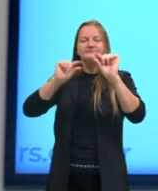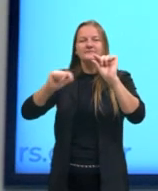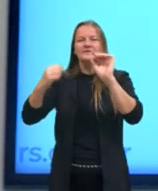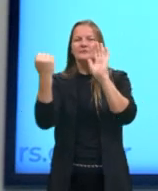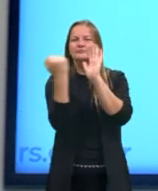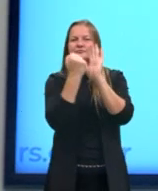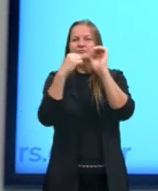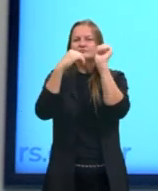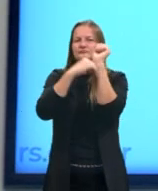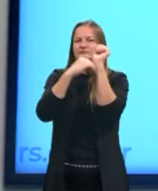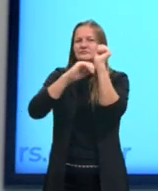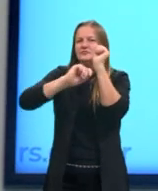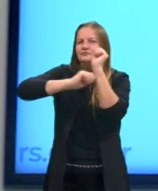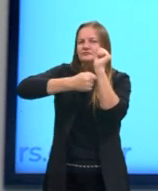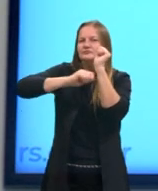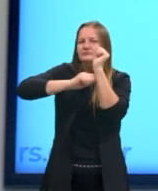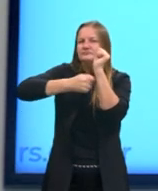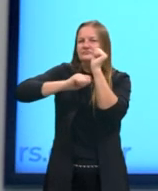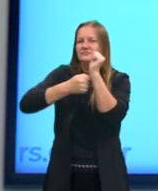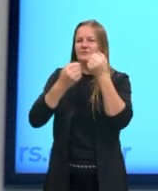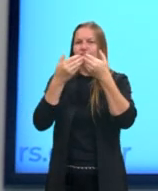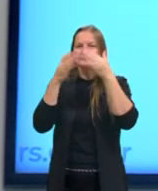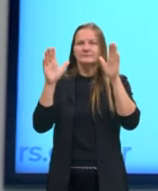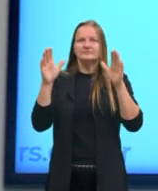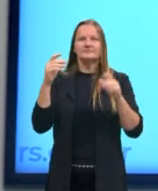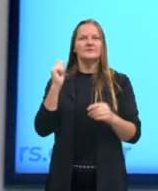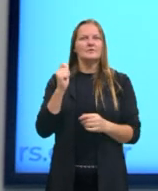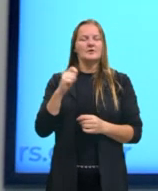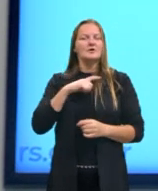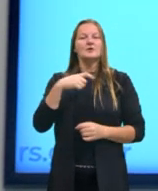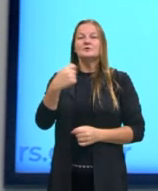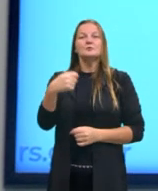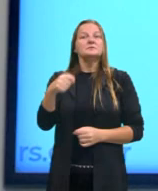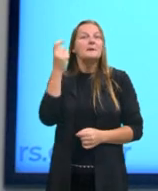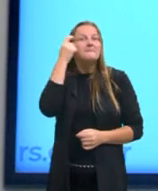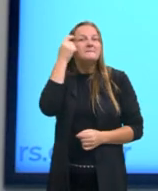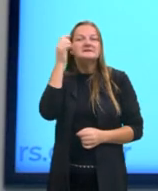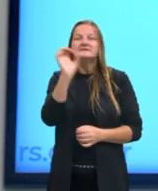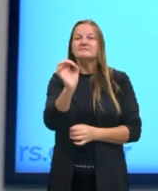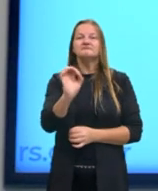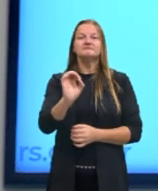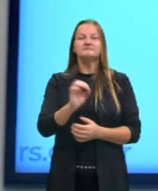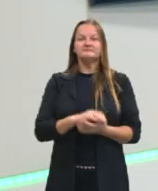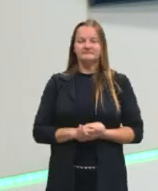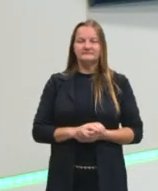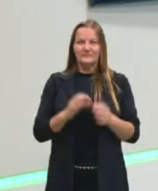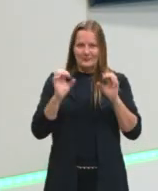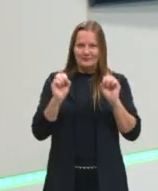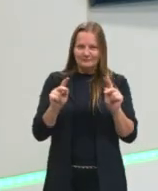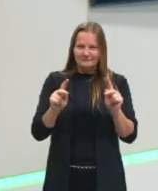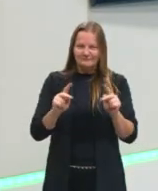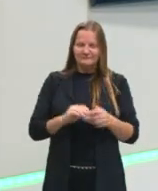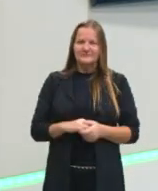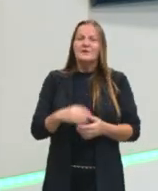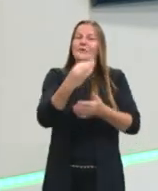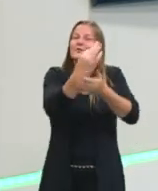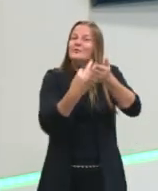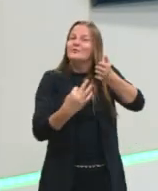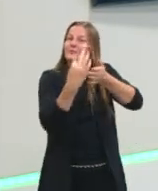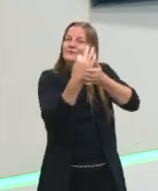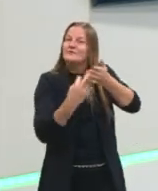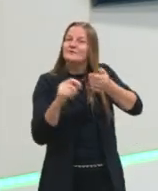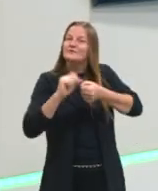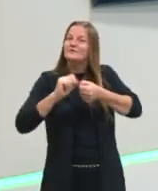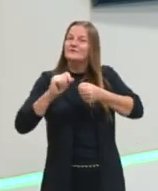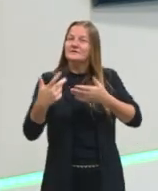quase automaticamente, sem precisar pensar muito, certo? O esse texto fez aqui?